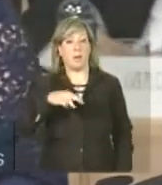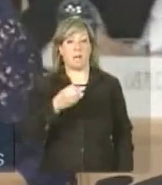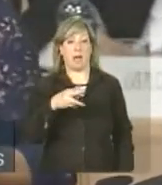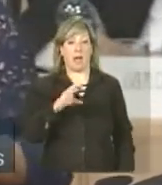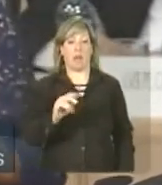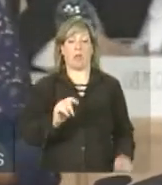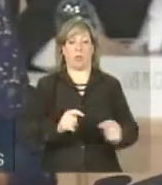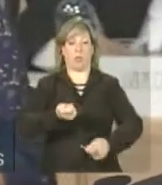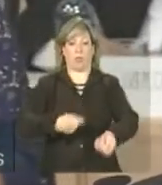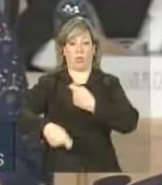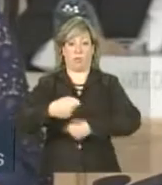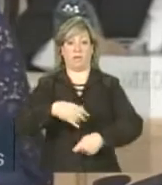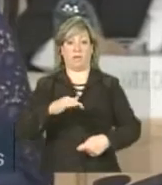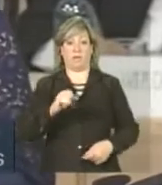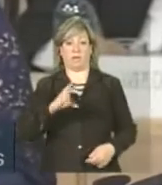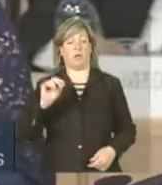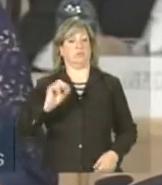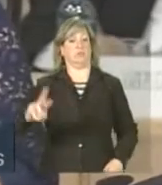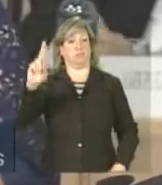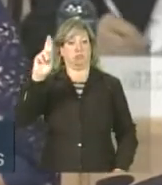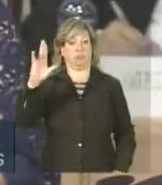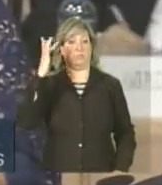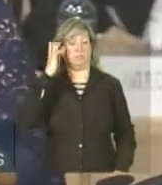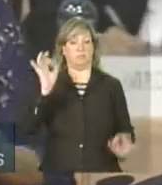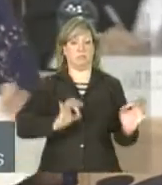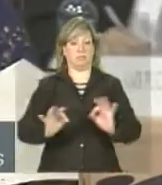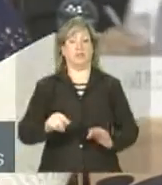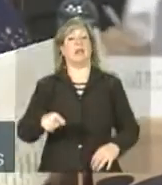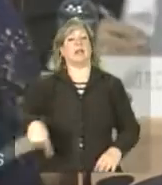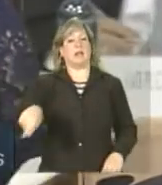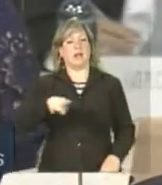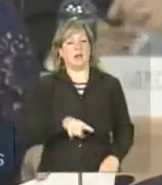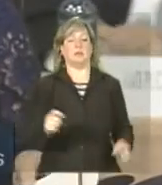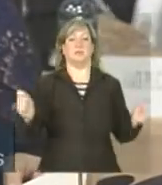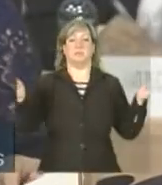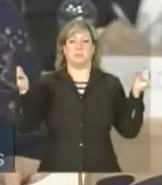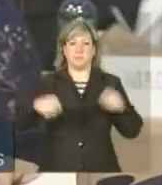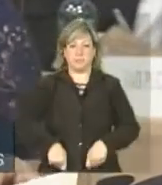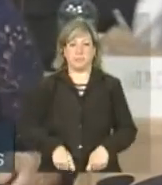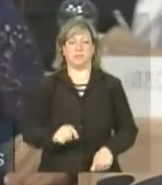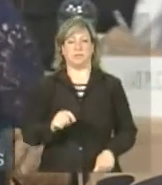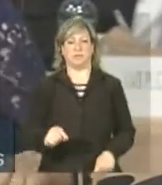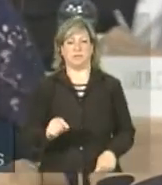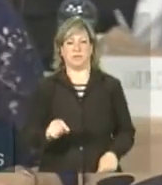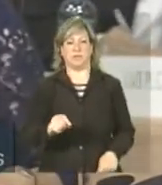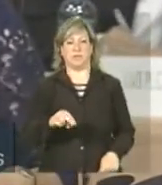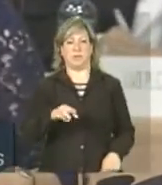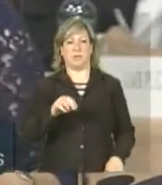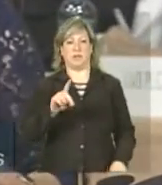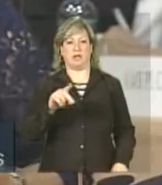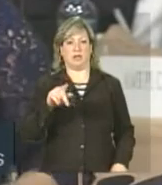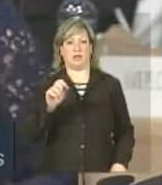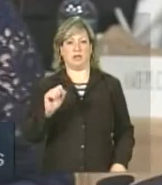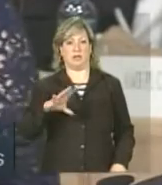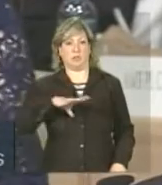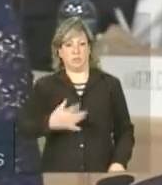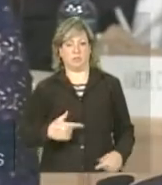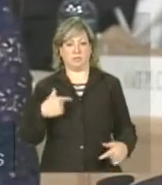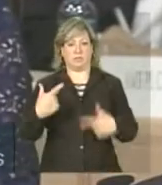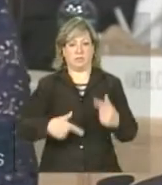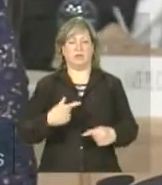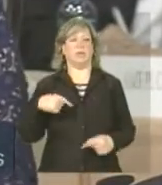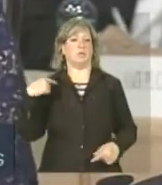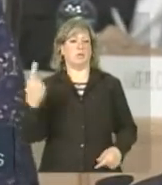fiscalmente responsáveis são compatíveis com medidas ativas de distribuição da